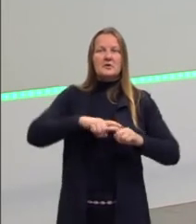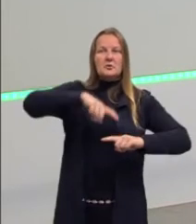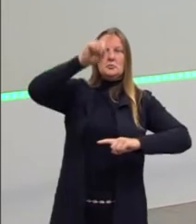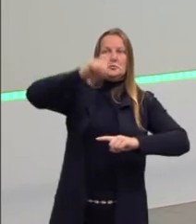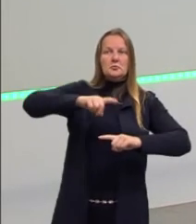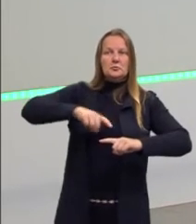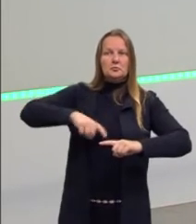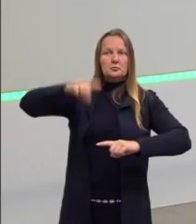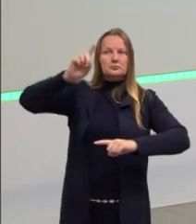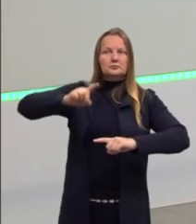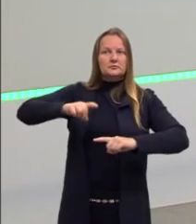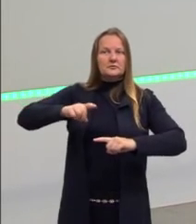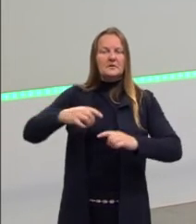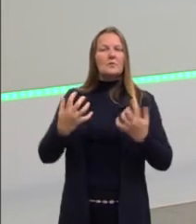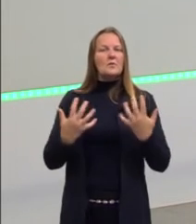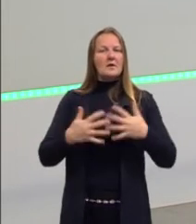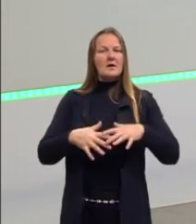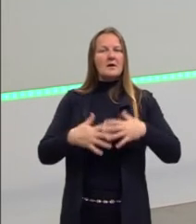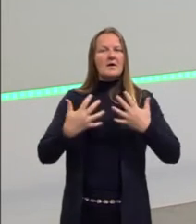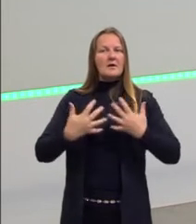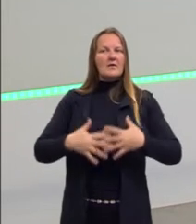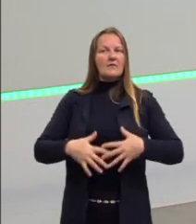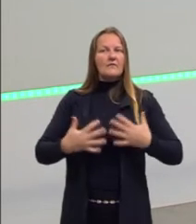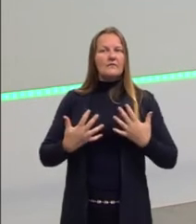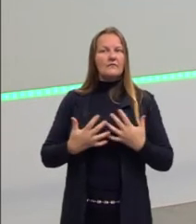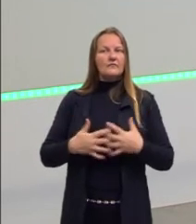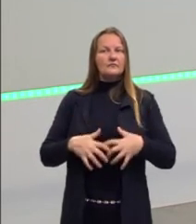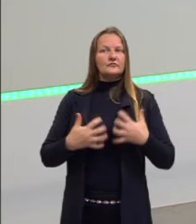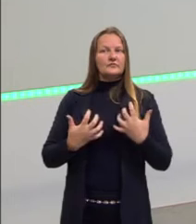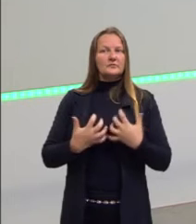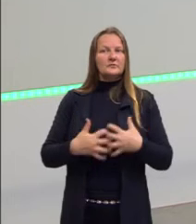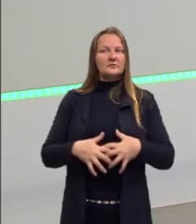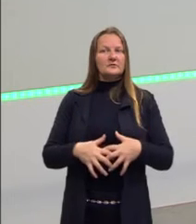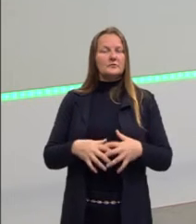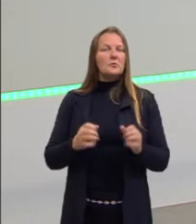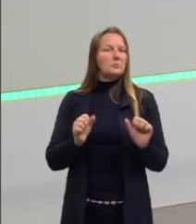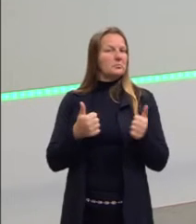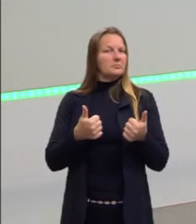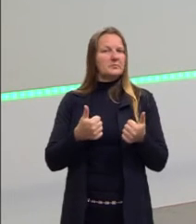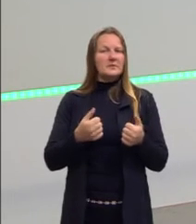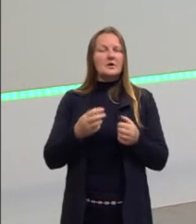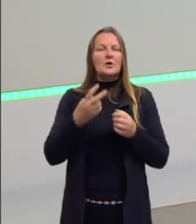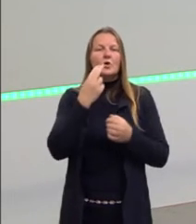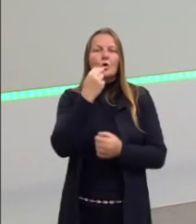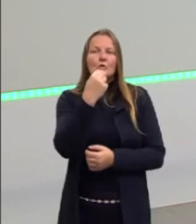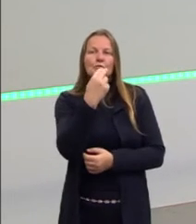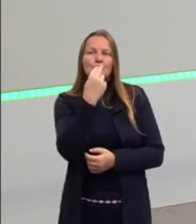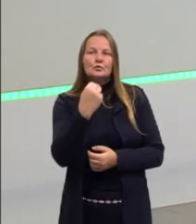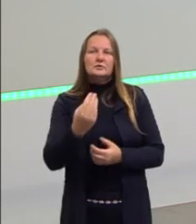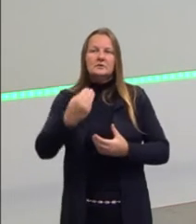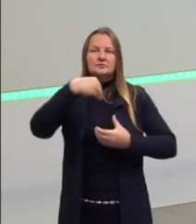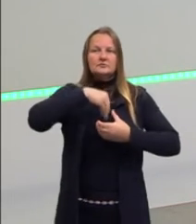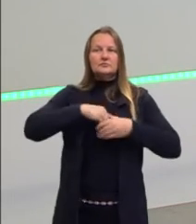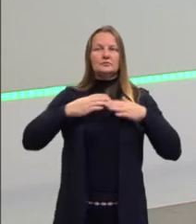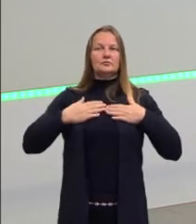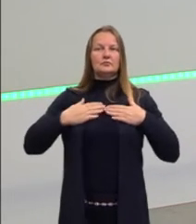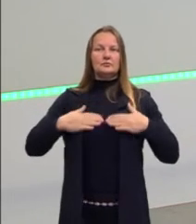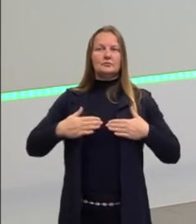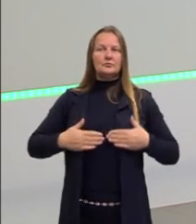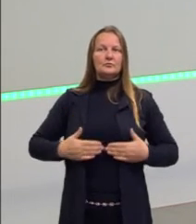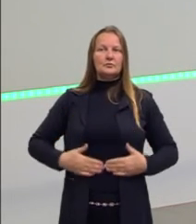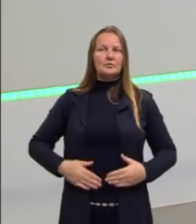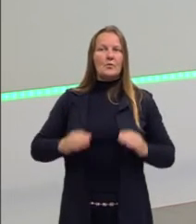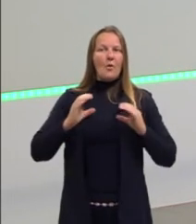tá? Então, vai ter um equilíbrio no teu organismo, vai estar colocando os nutrientes necessários ao longo do dia em equilíbrio.